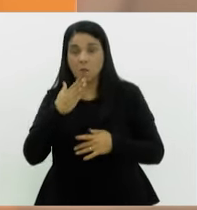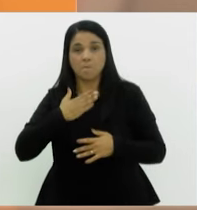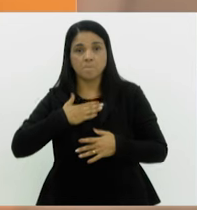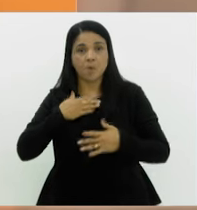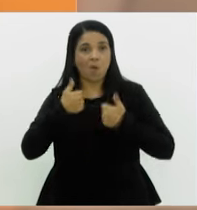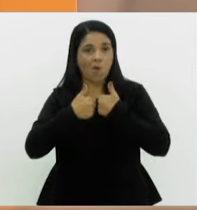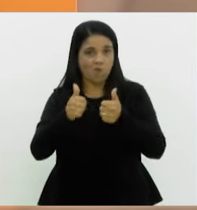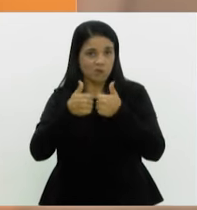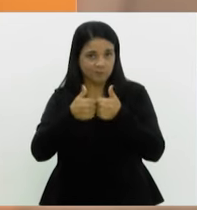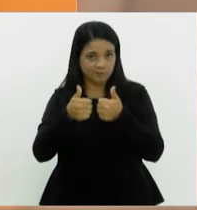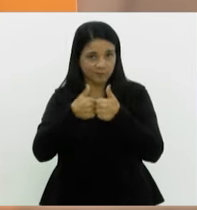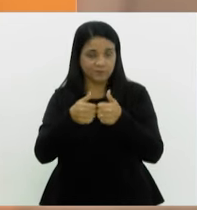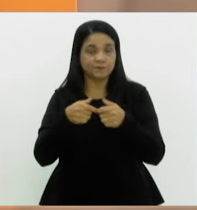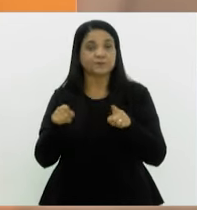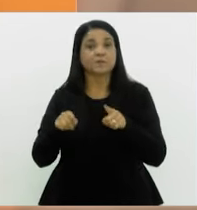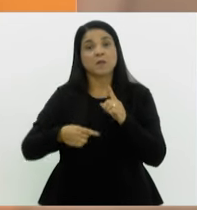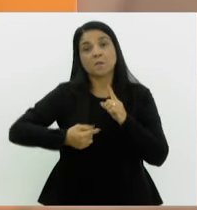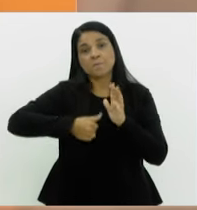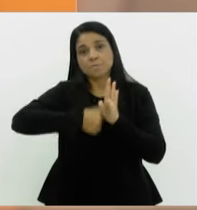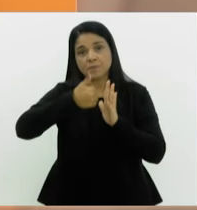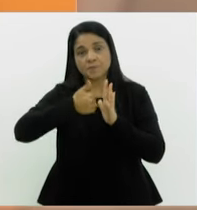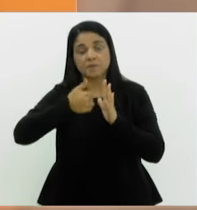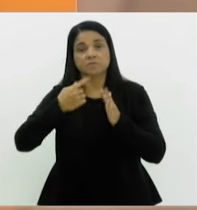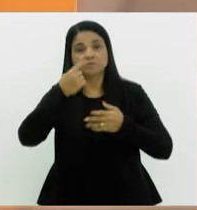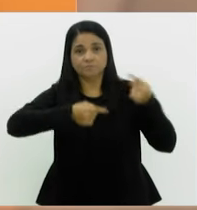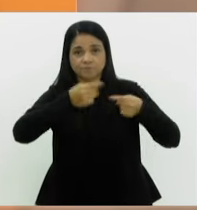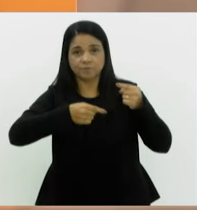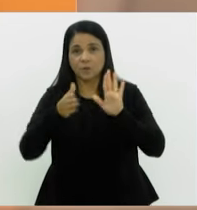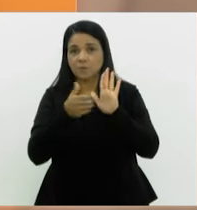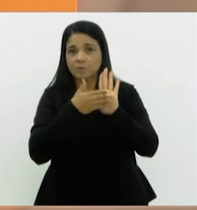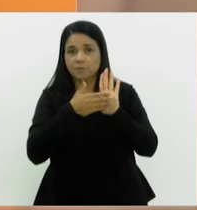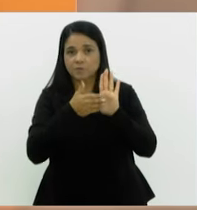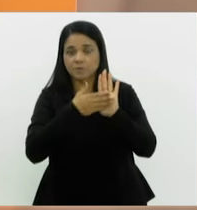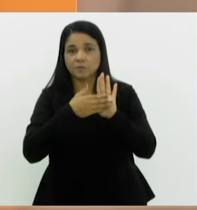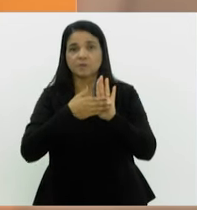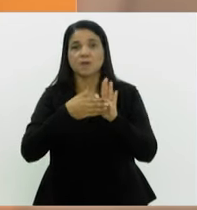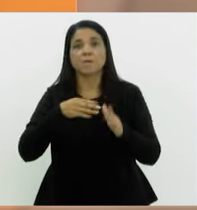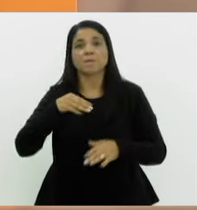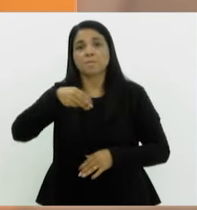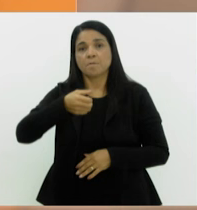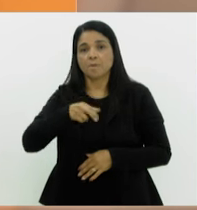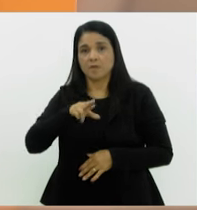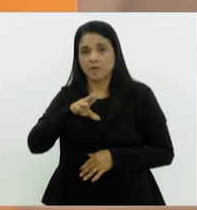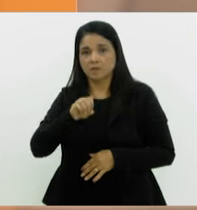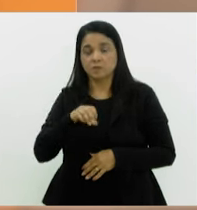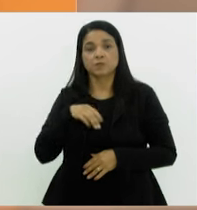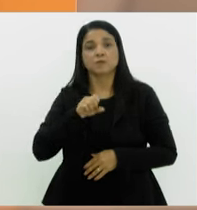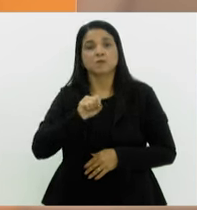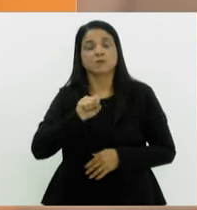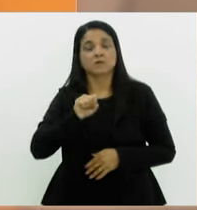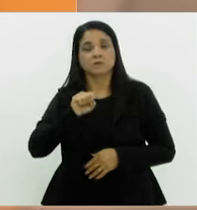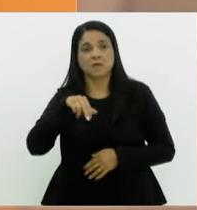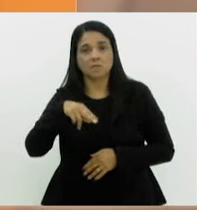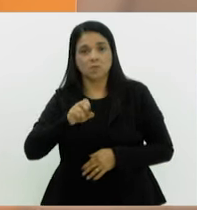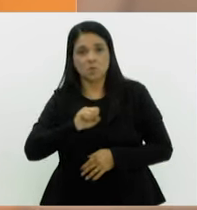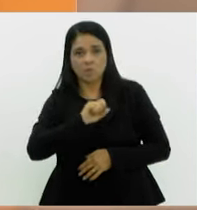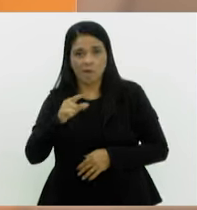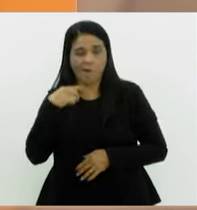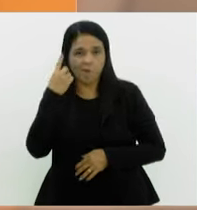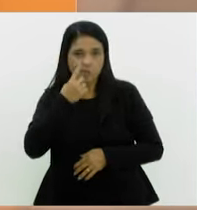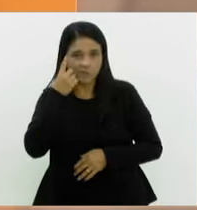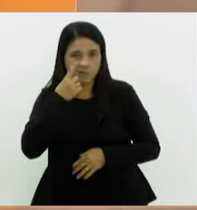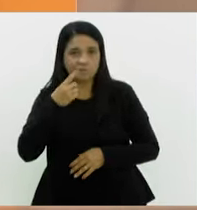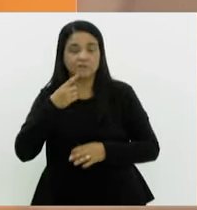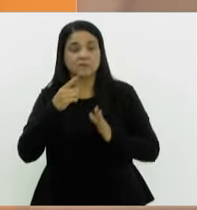Ônibus. Em primeira discussão, proposta dos deputados Márcio Canella e Samuel Malafaia, que amplia a